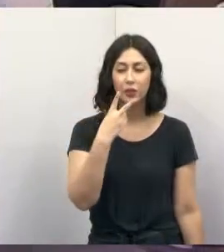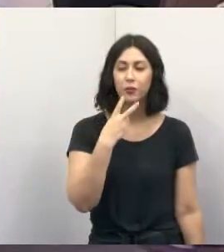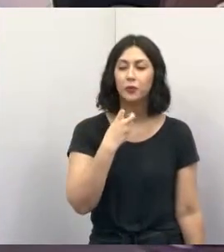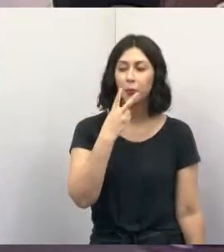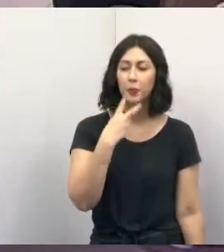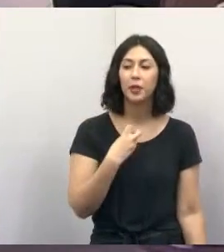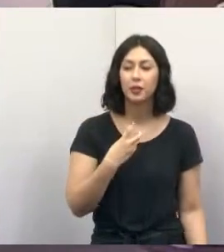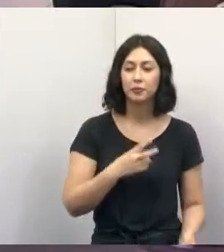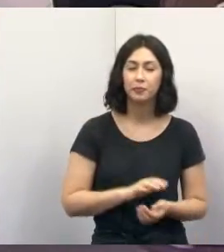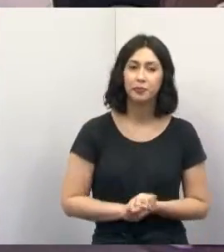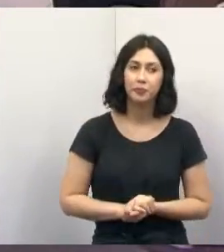Valmir do Parque Meia Lua.